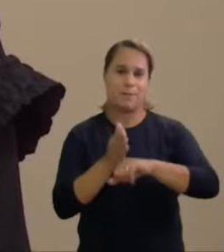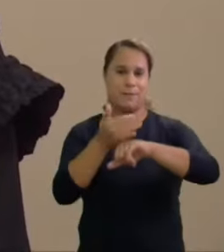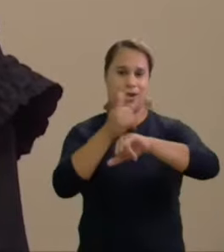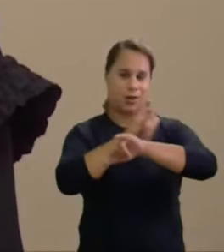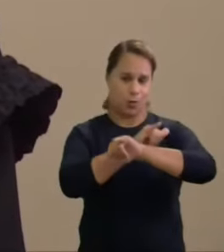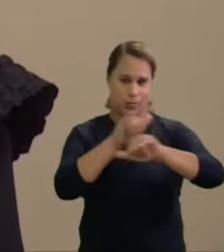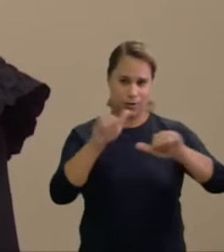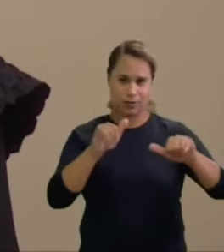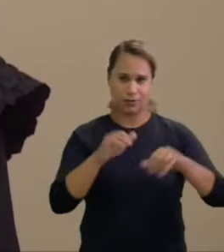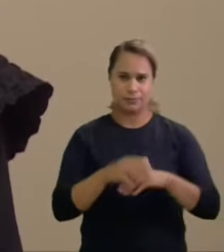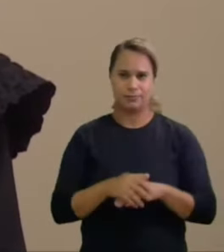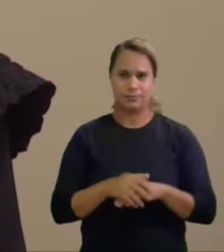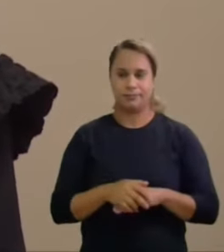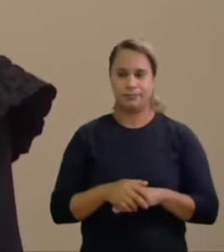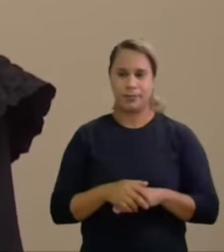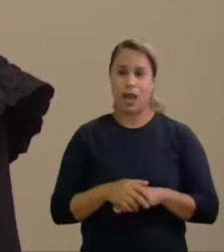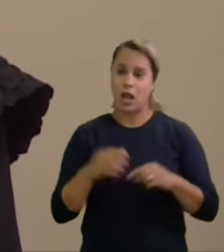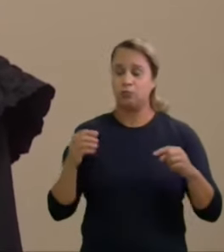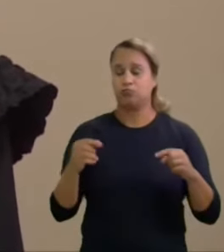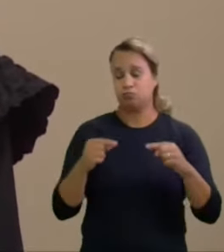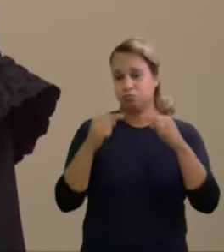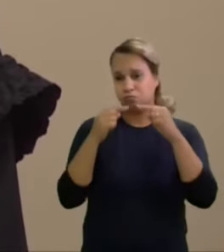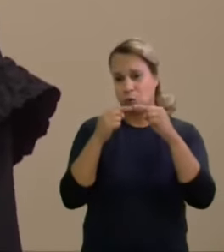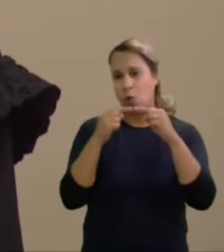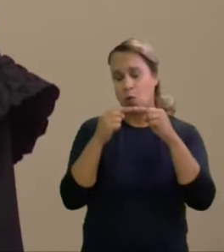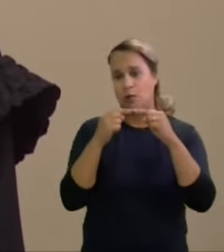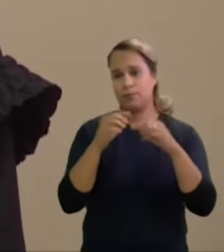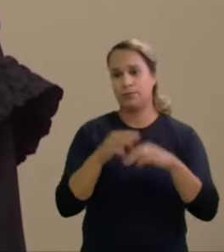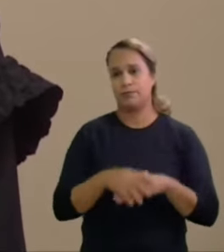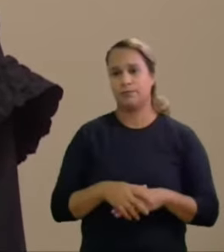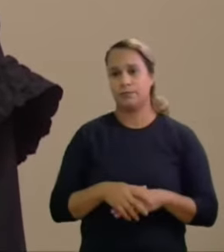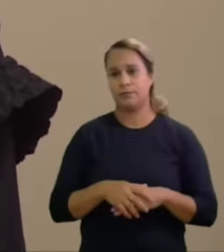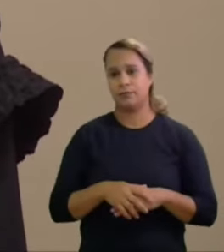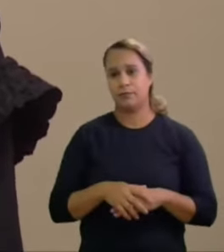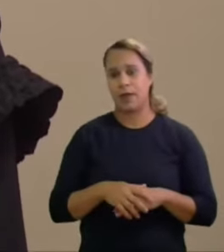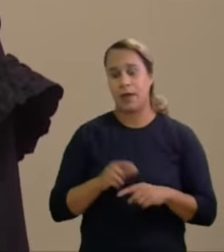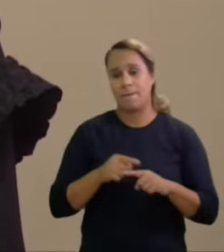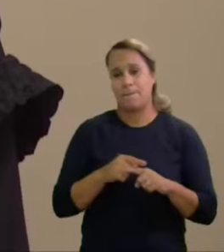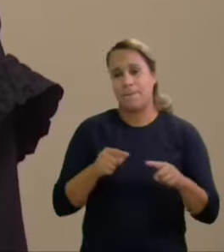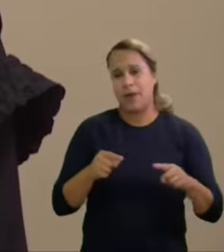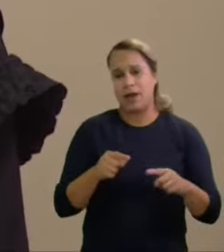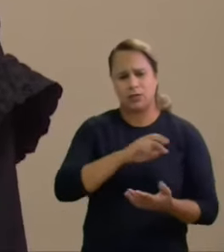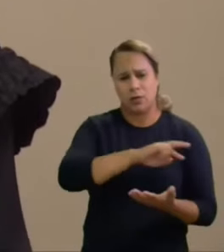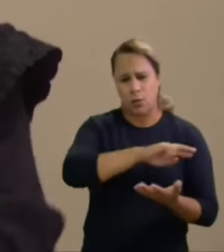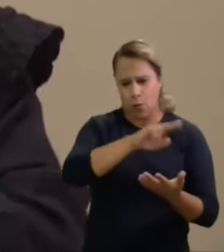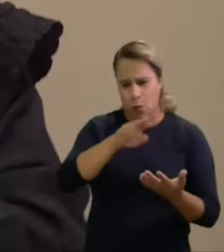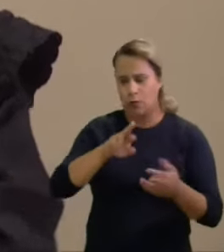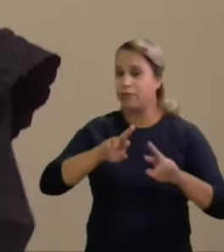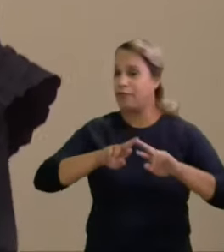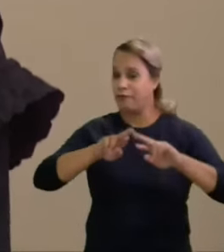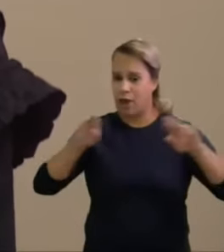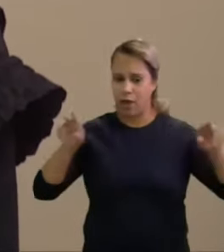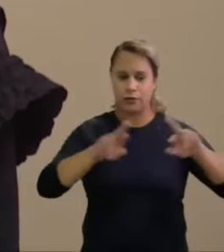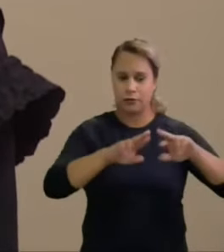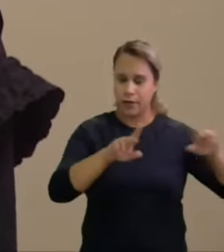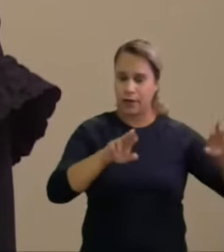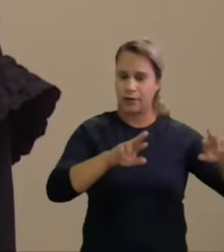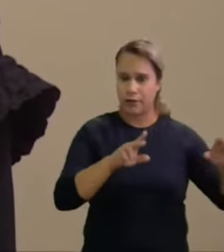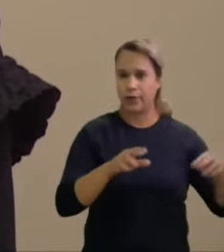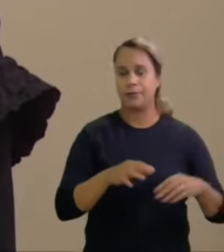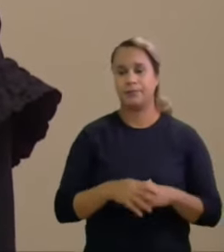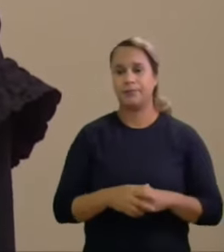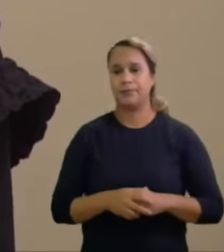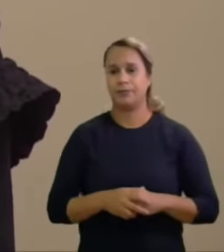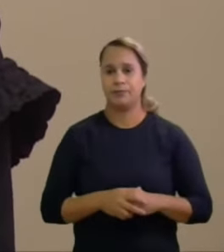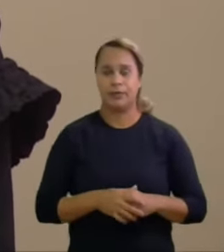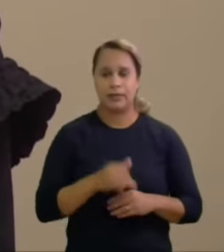no mais os casos diferem e um dessas uma dessas diferenças é essa que eu vou mencionar aqui naqueles